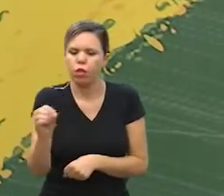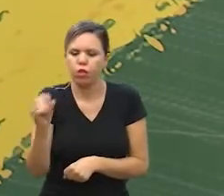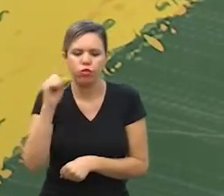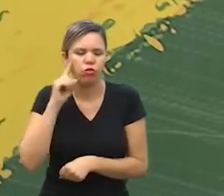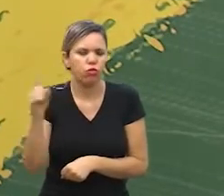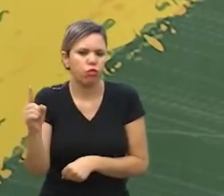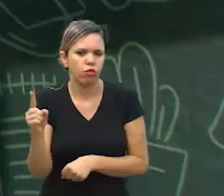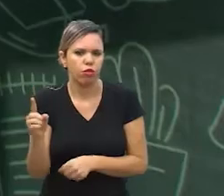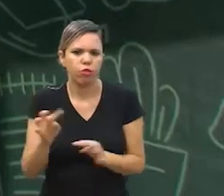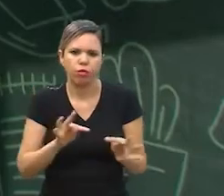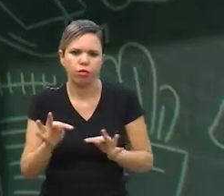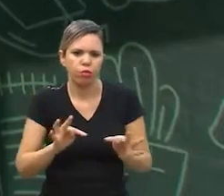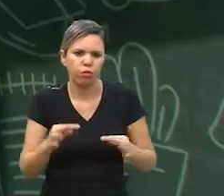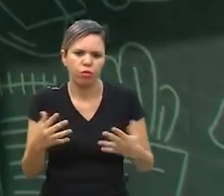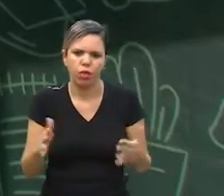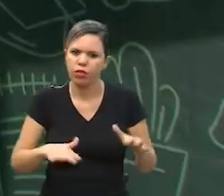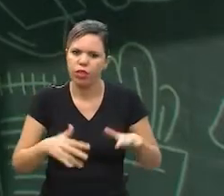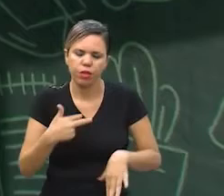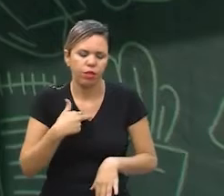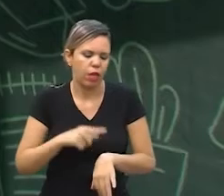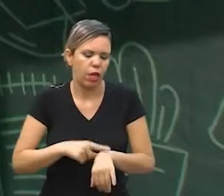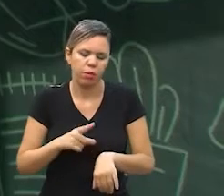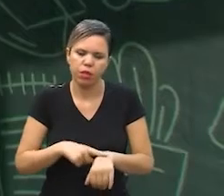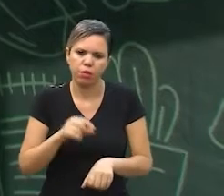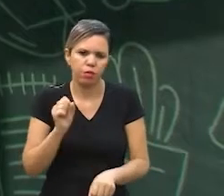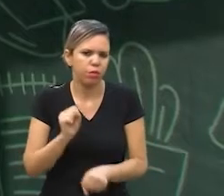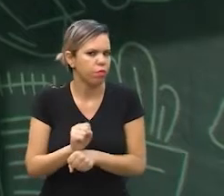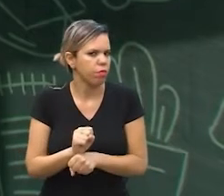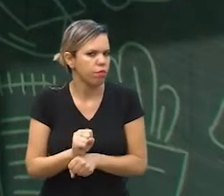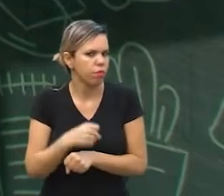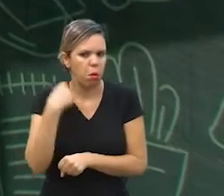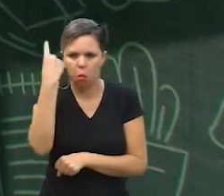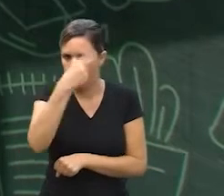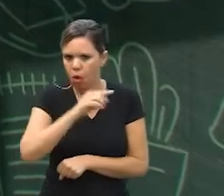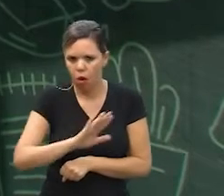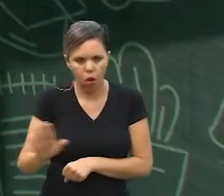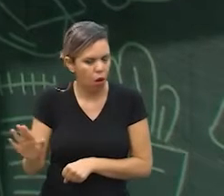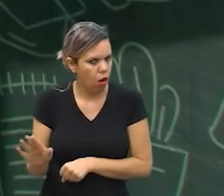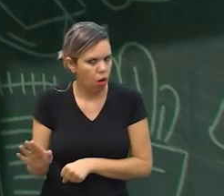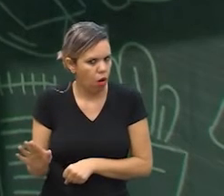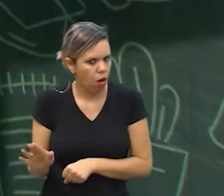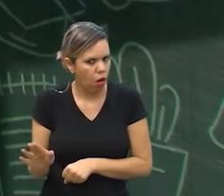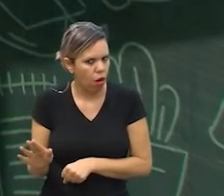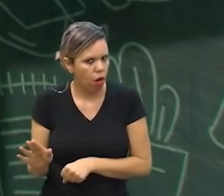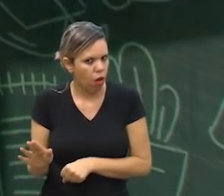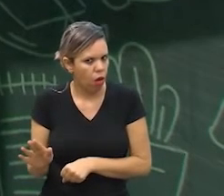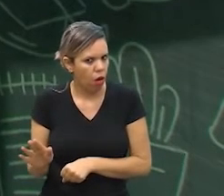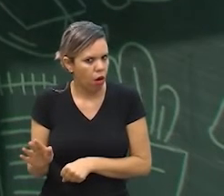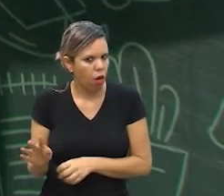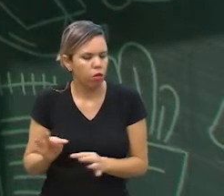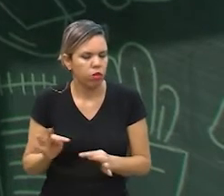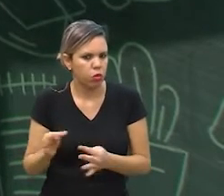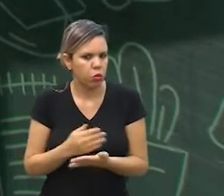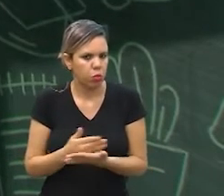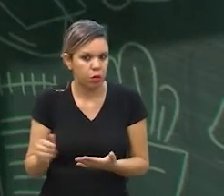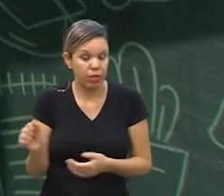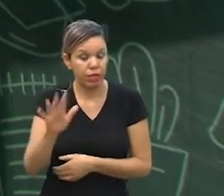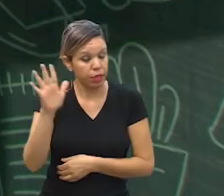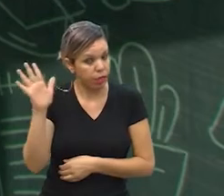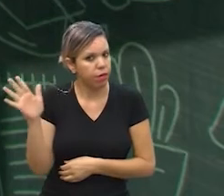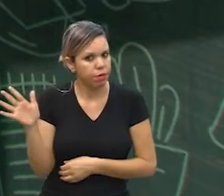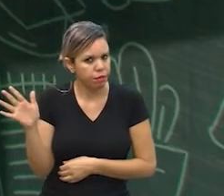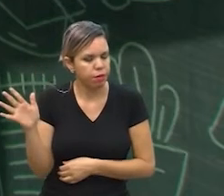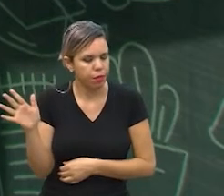para ter um tratamento às vezes não dá para esperar uma hora que seja quem não trata no começo custa mais caro